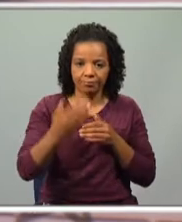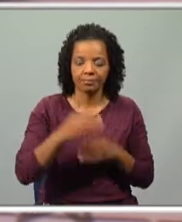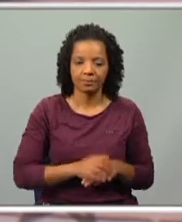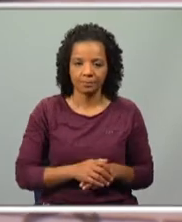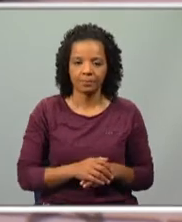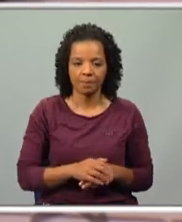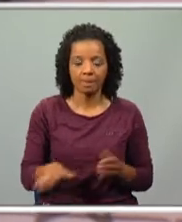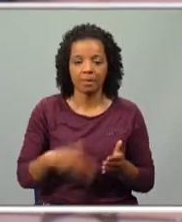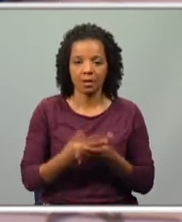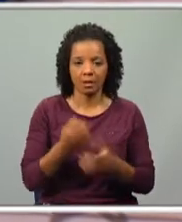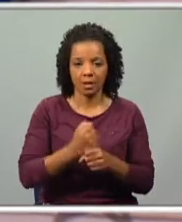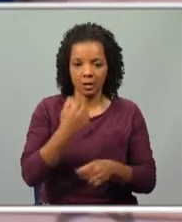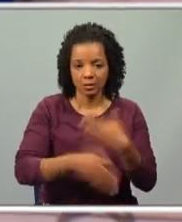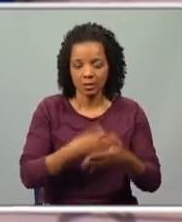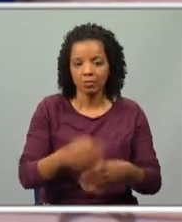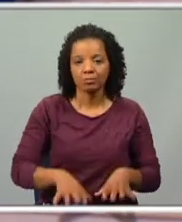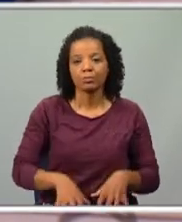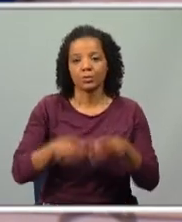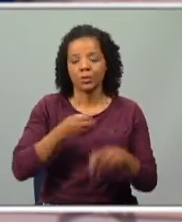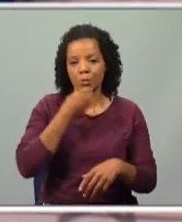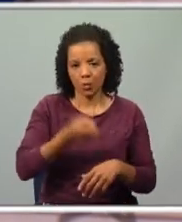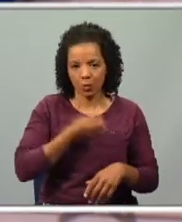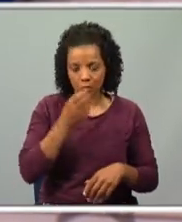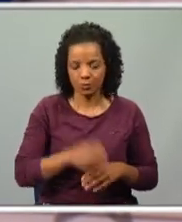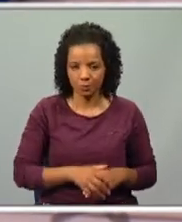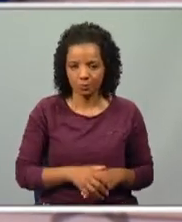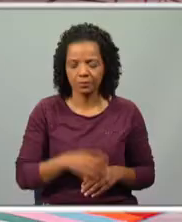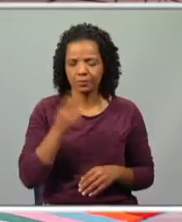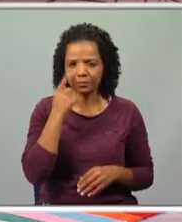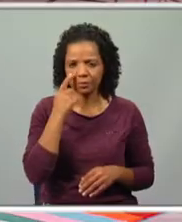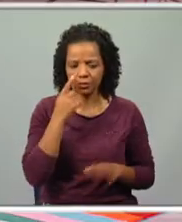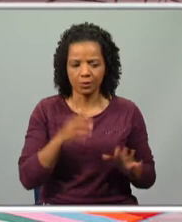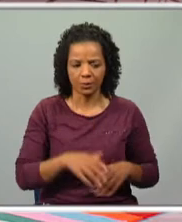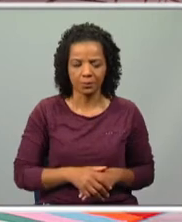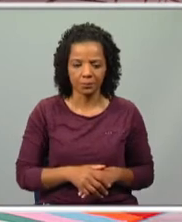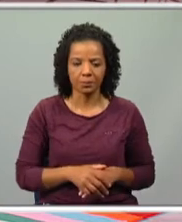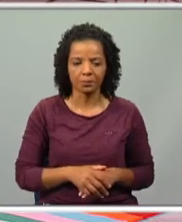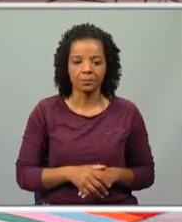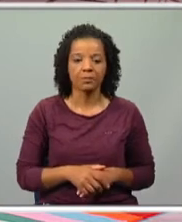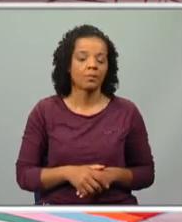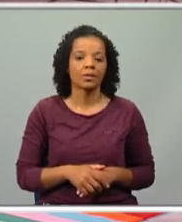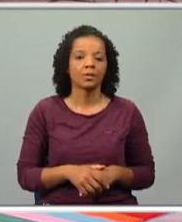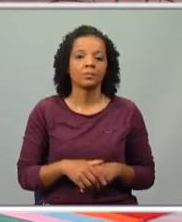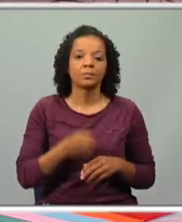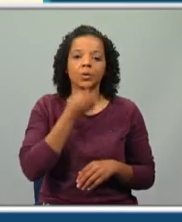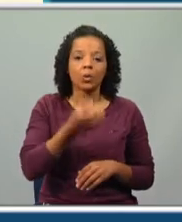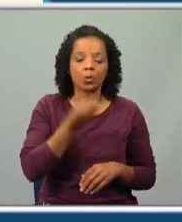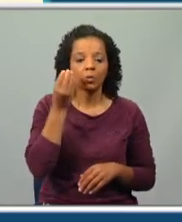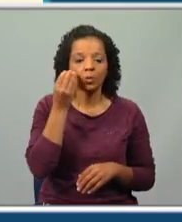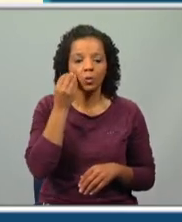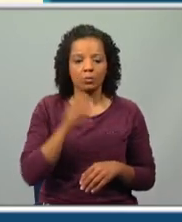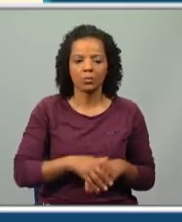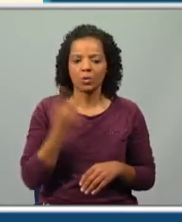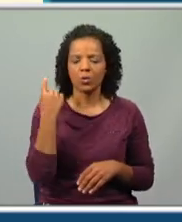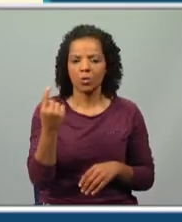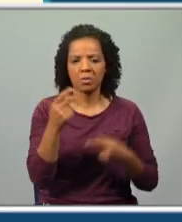desencadear à ação o desenvolvimento do conto. Vamos analisar por partes. Então, começamos o conto com uma expressão que